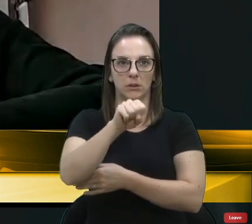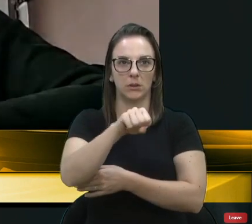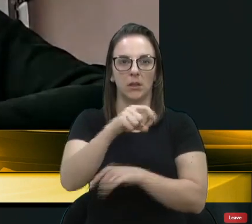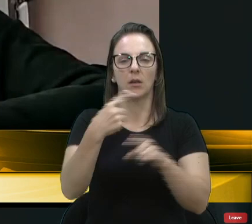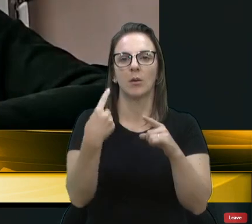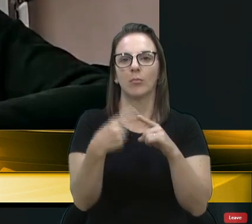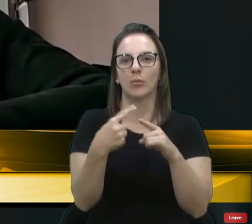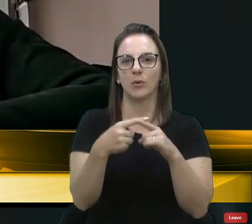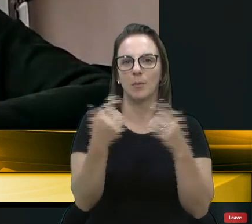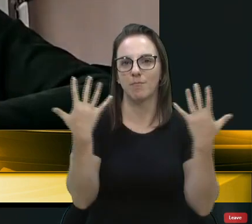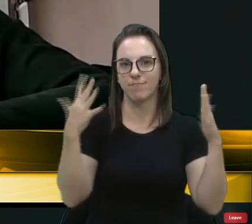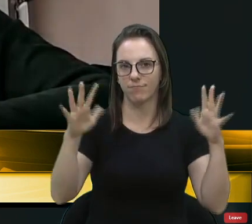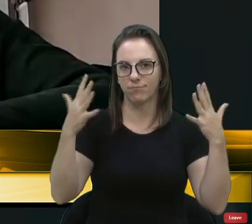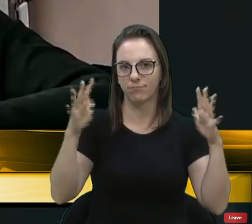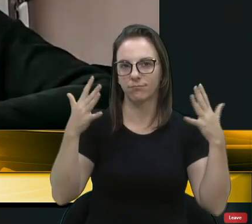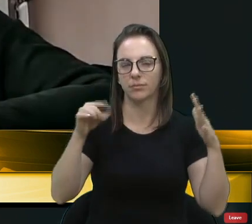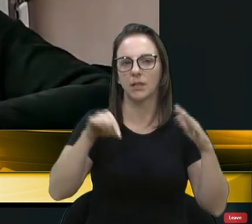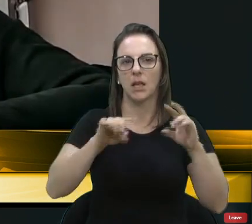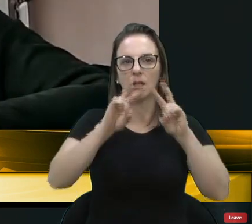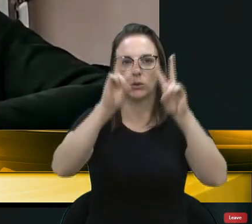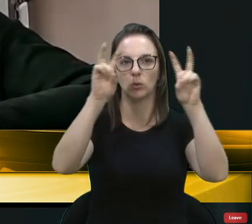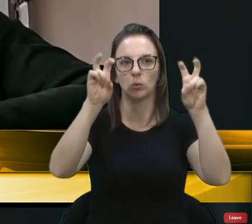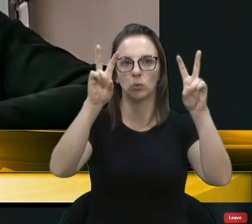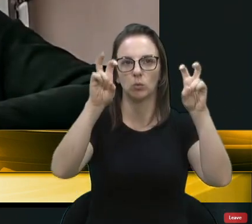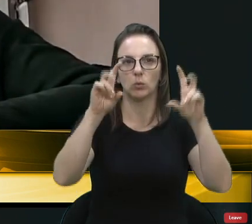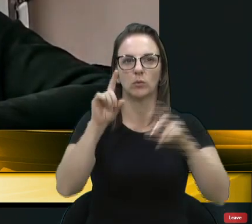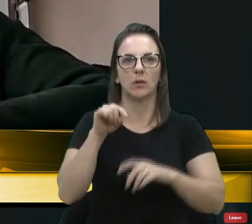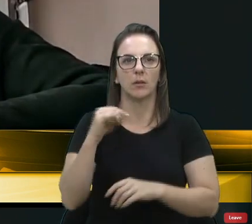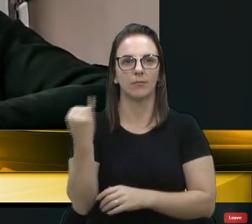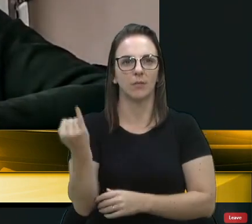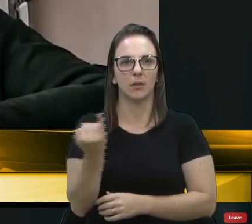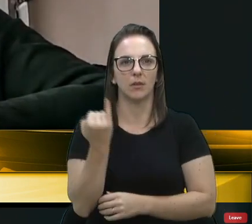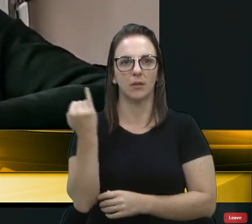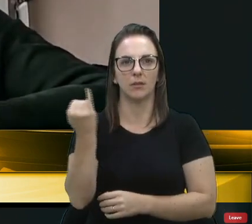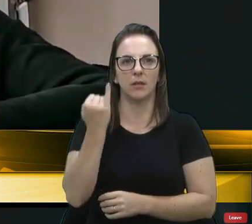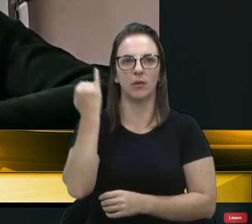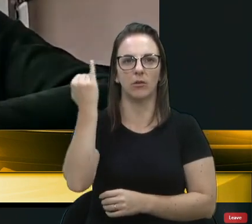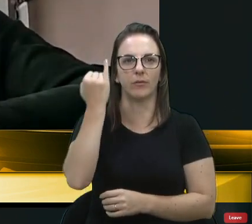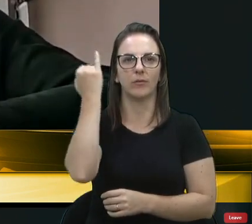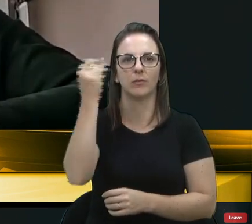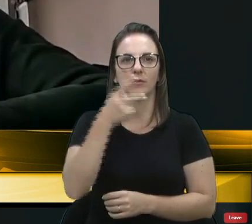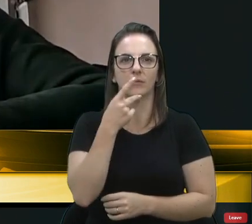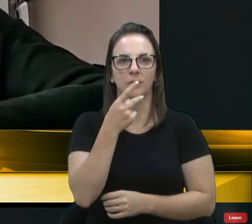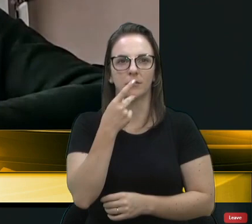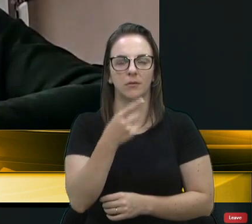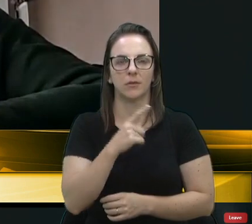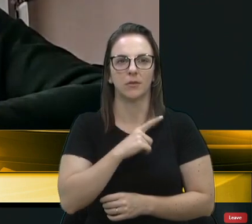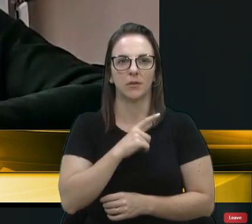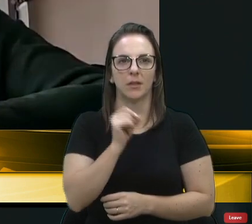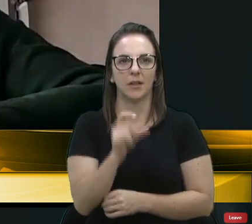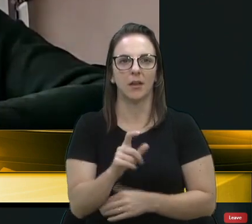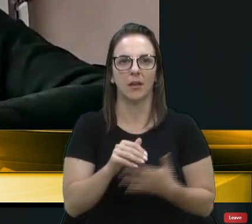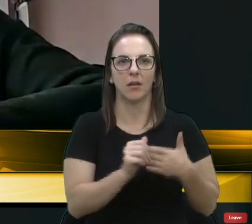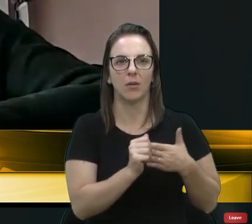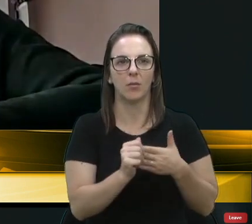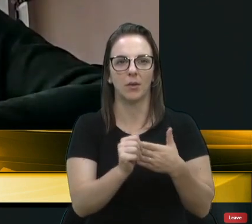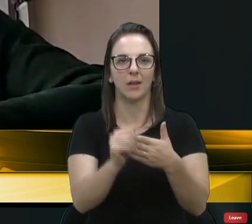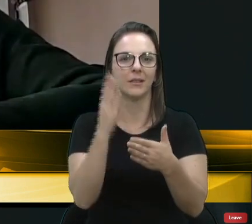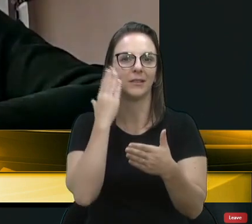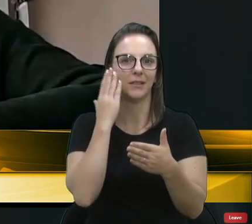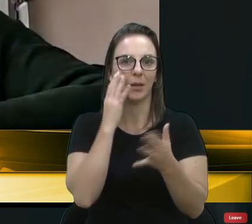parabenizar por essa temática de fundamental importância. E para aqueles que nos acompanham sabem que as frentes